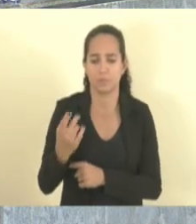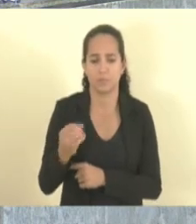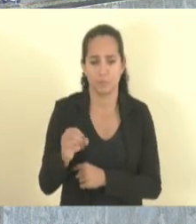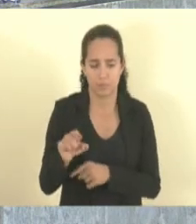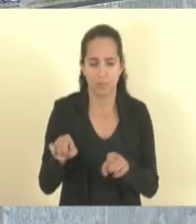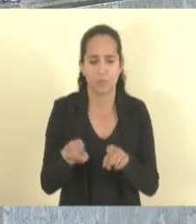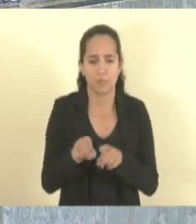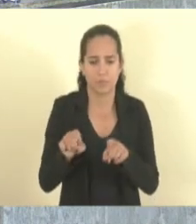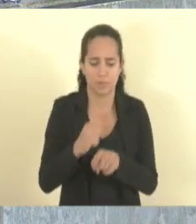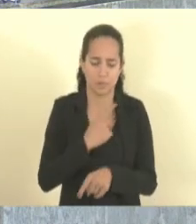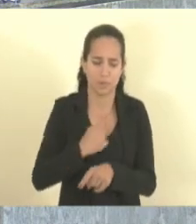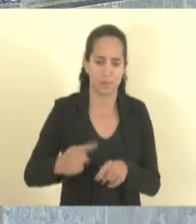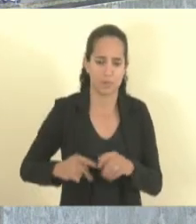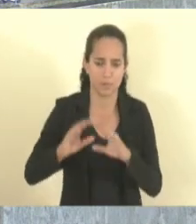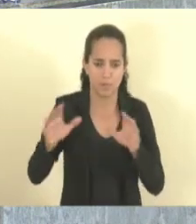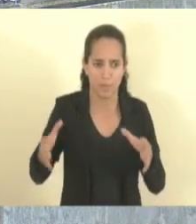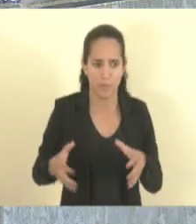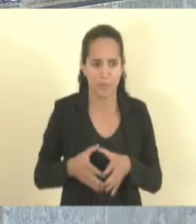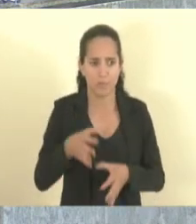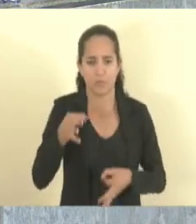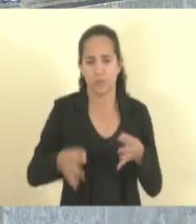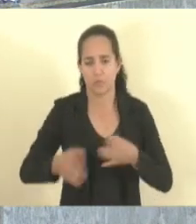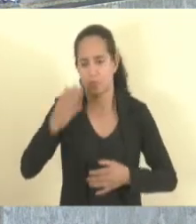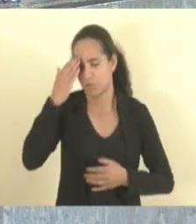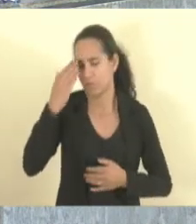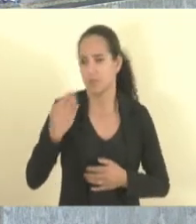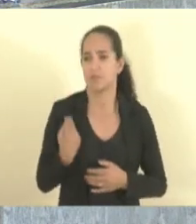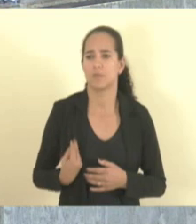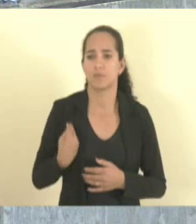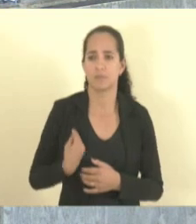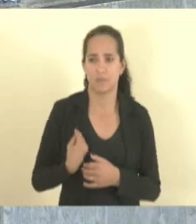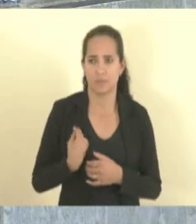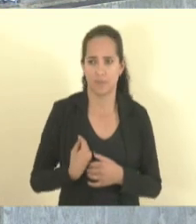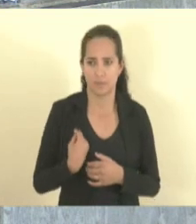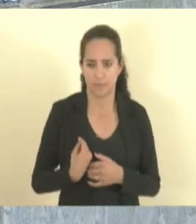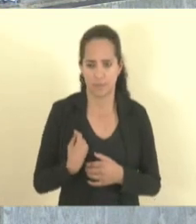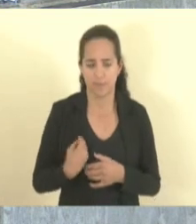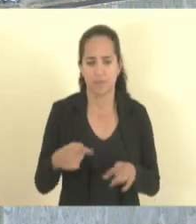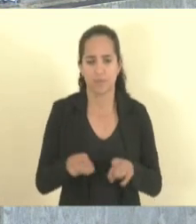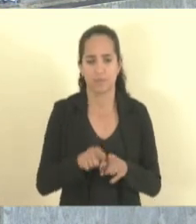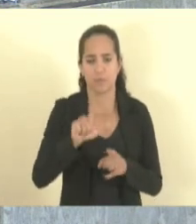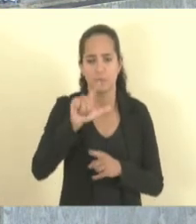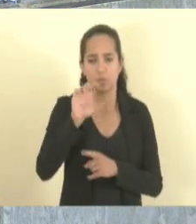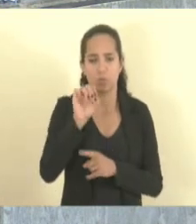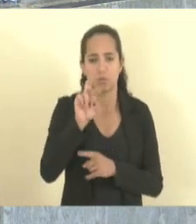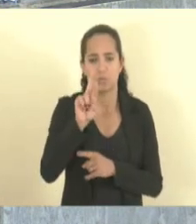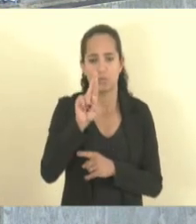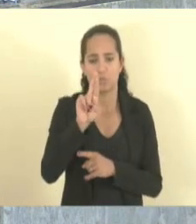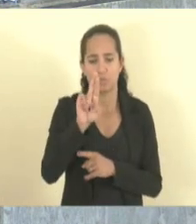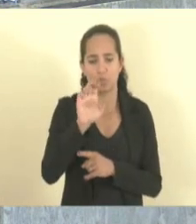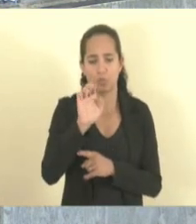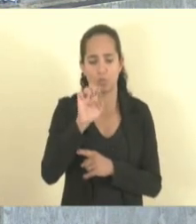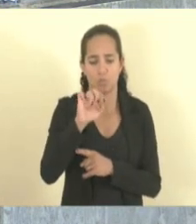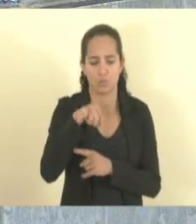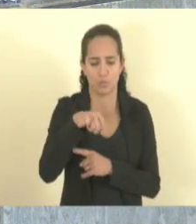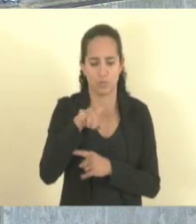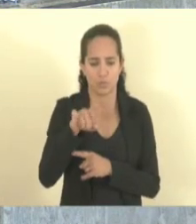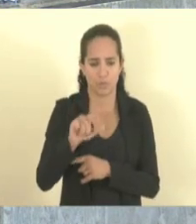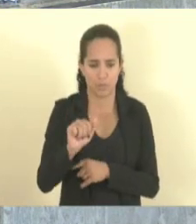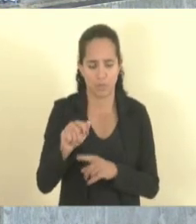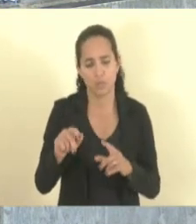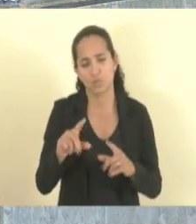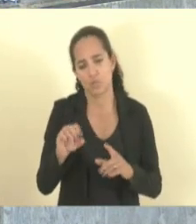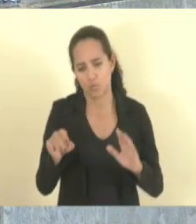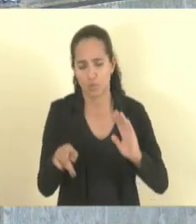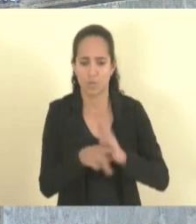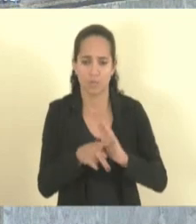também é presidente da Comissão de Justiça. Obrigado, deputado Mazinho, pela sua presença. O Lourenço, que é superintendente do Banco do Nordeste no Espírito Santo,